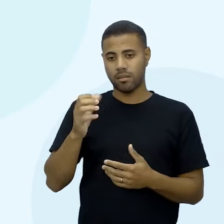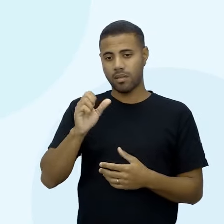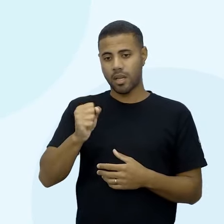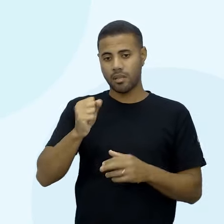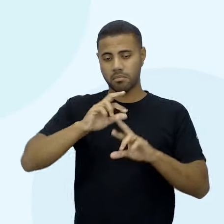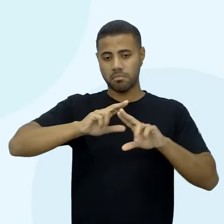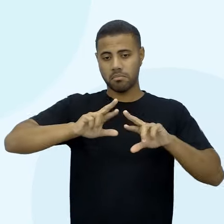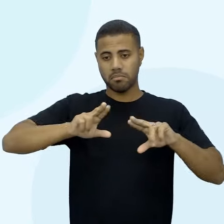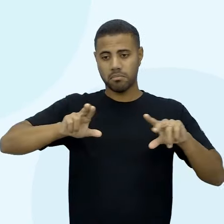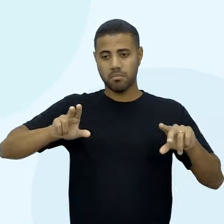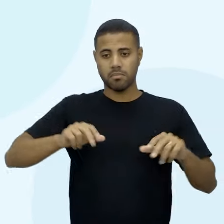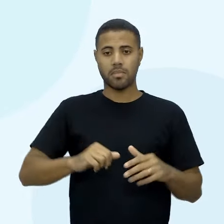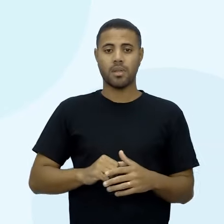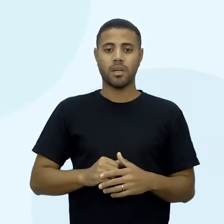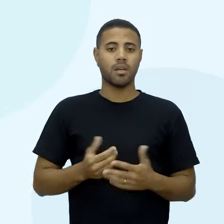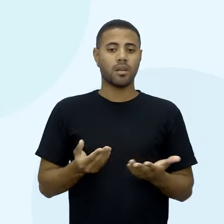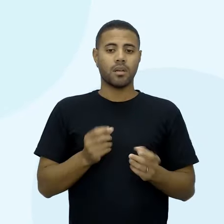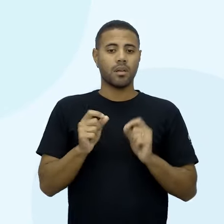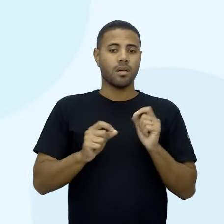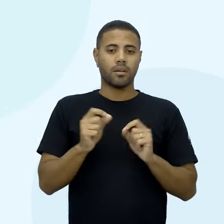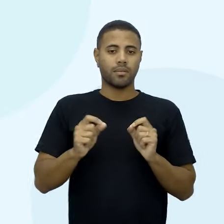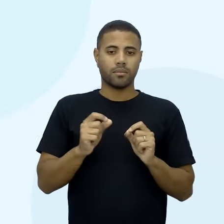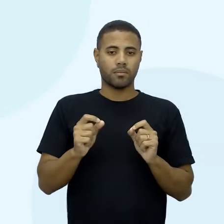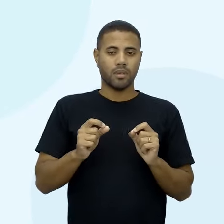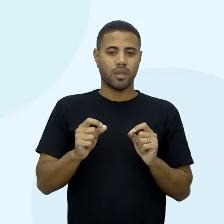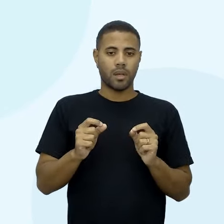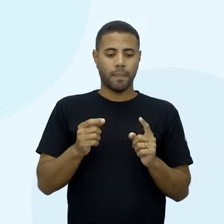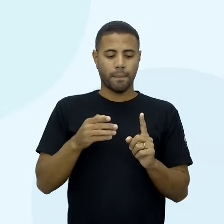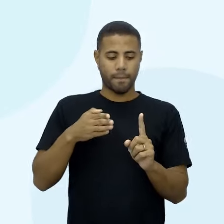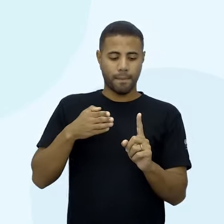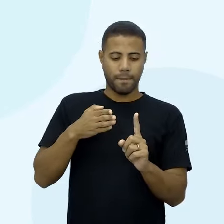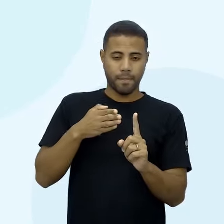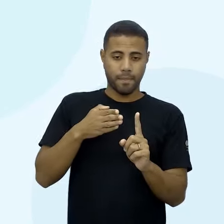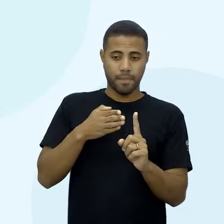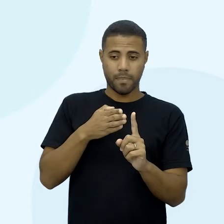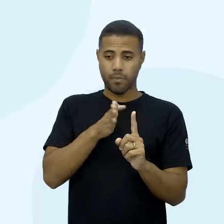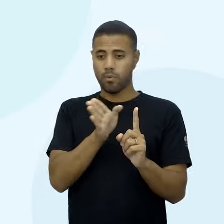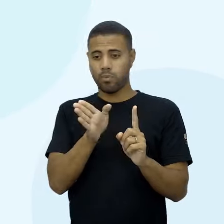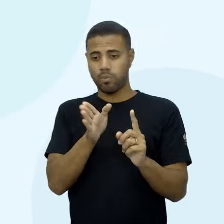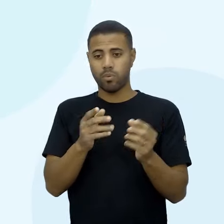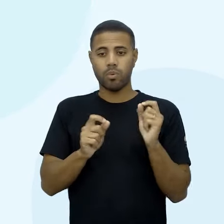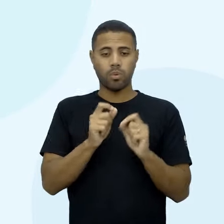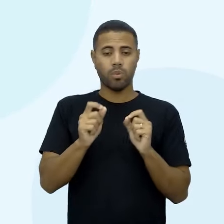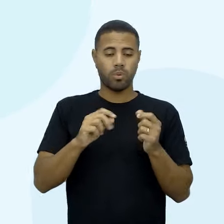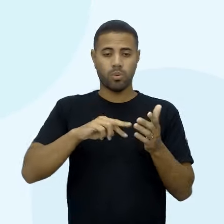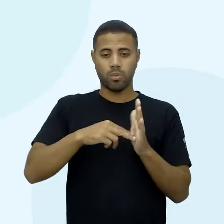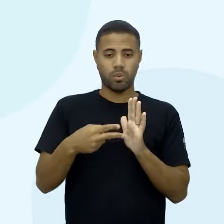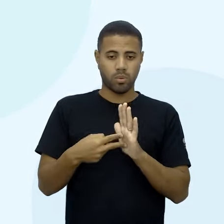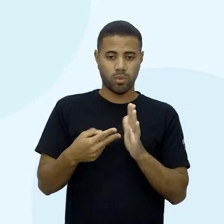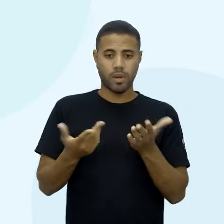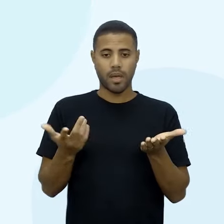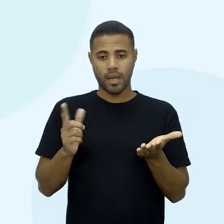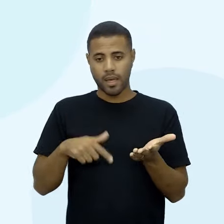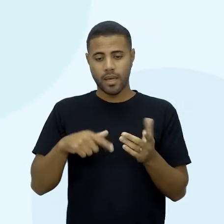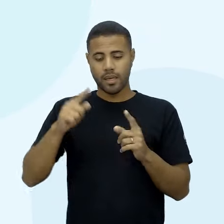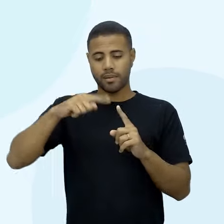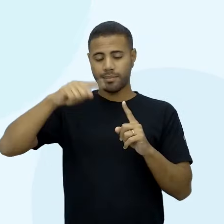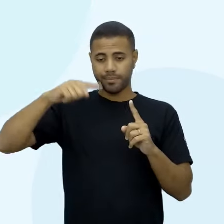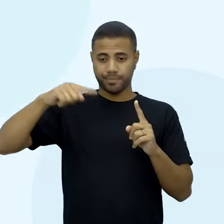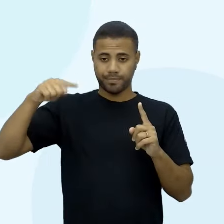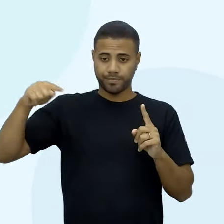variável. Bom, mas o que que esse desvio, desvio padrão? O desvio padrão, eles são estatísticas, existem